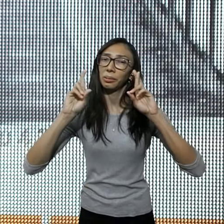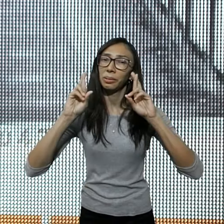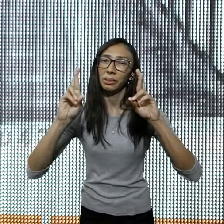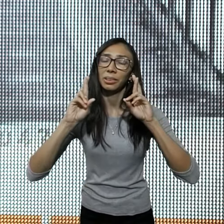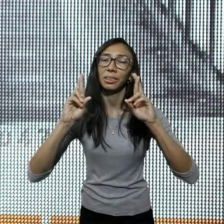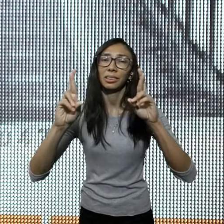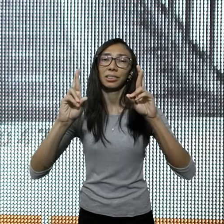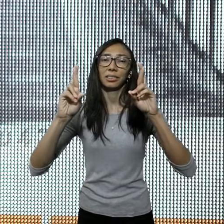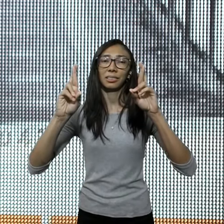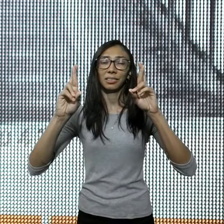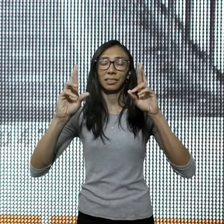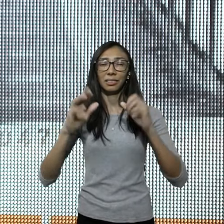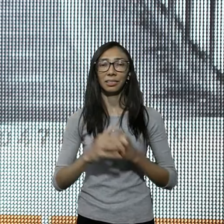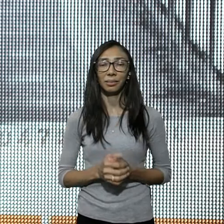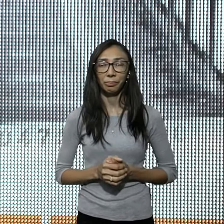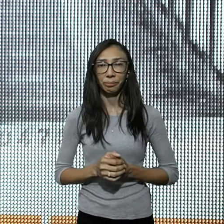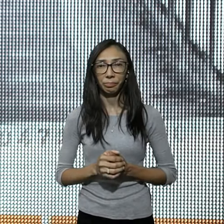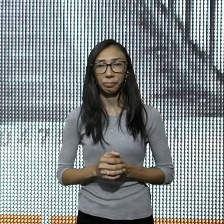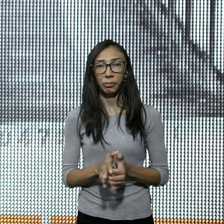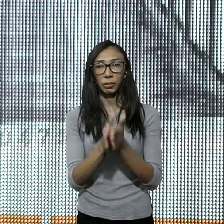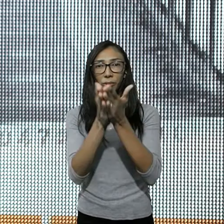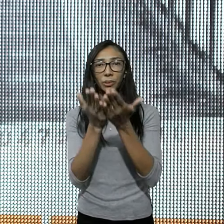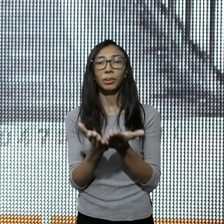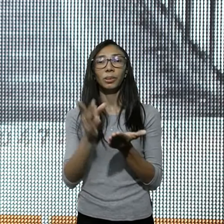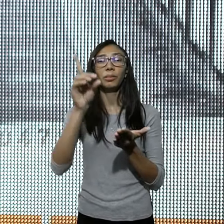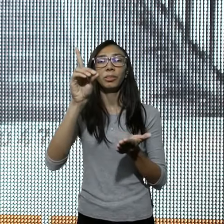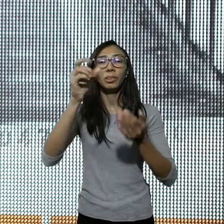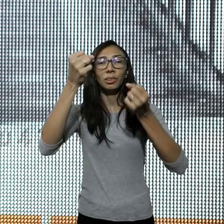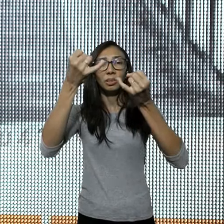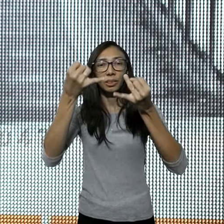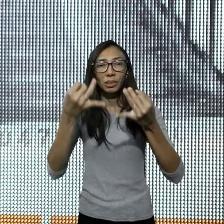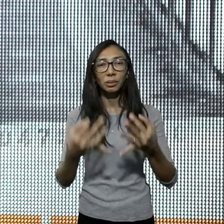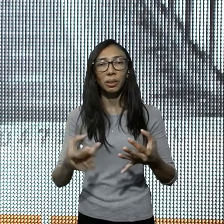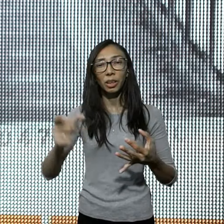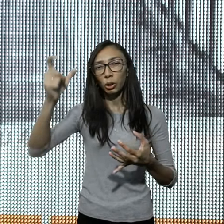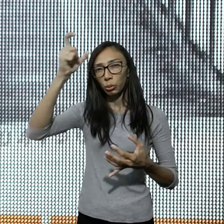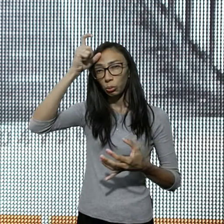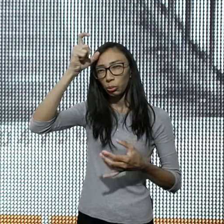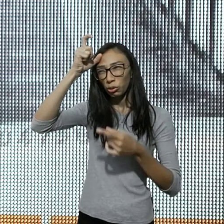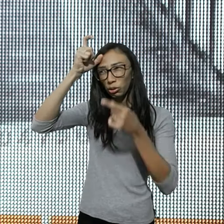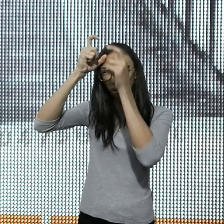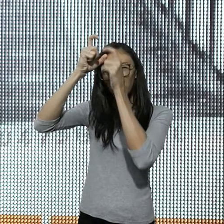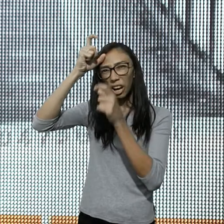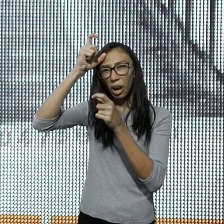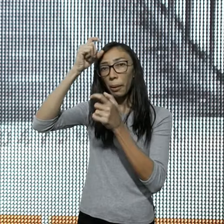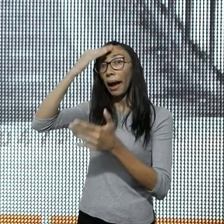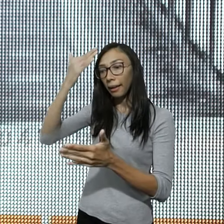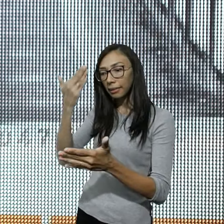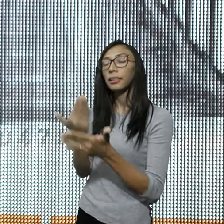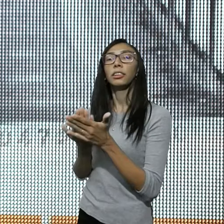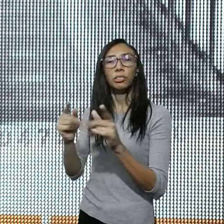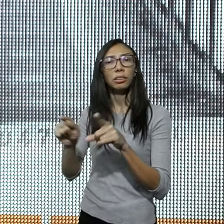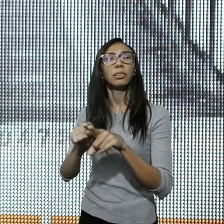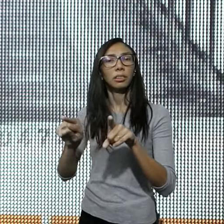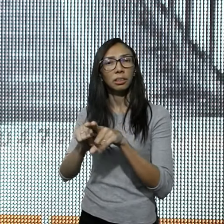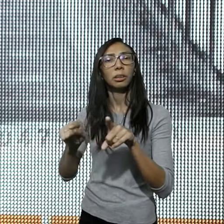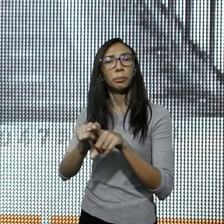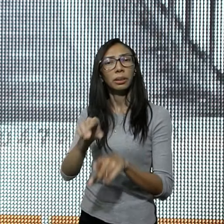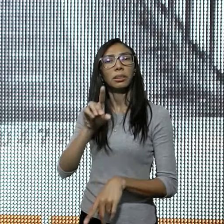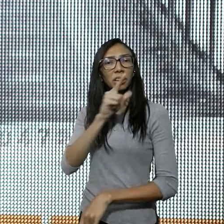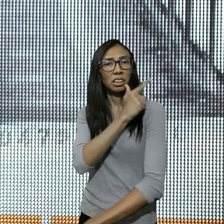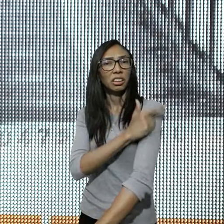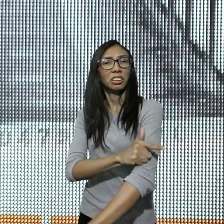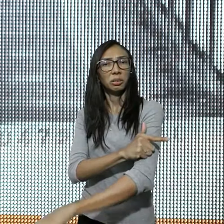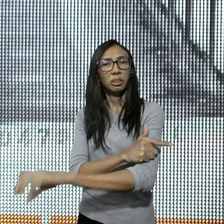de você, diferente de ninguém, a Bíblia diz, que até os demônios, creem, e tremem, pela presença de Deus,